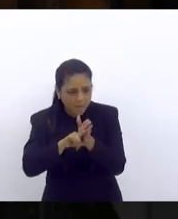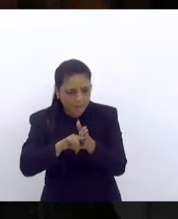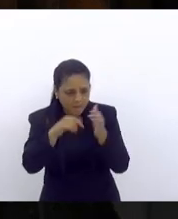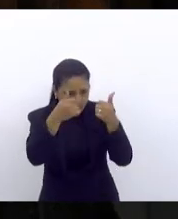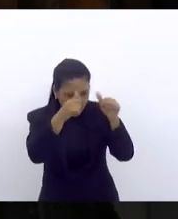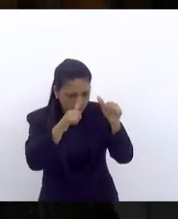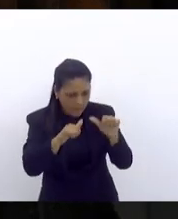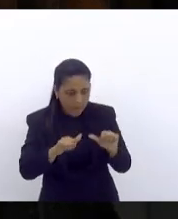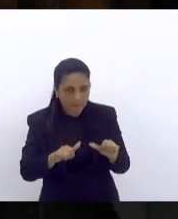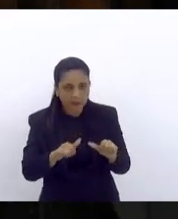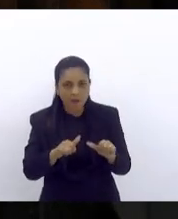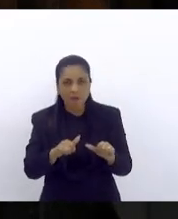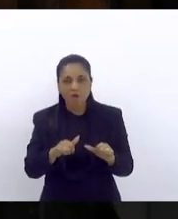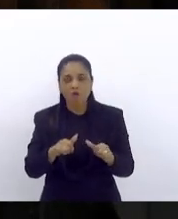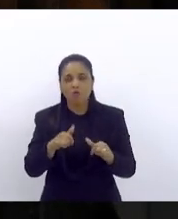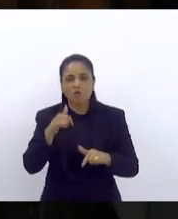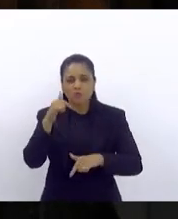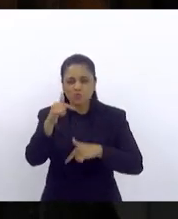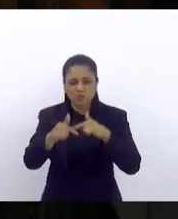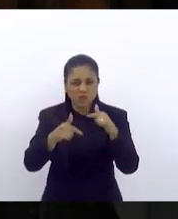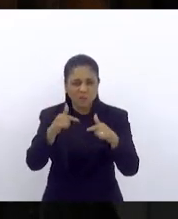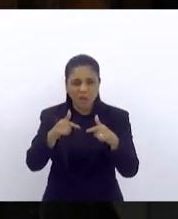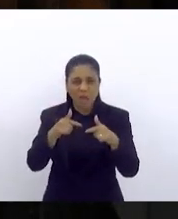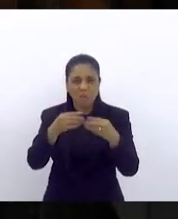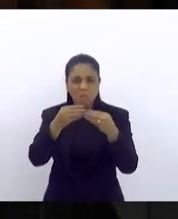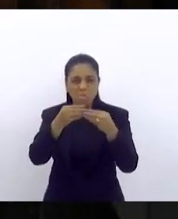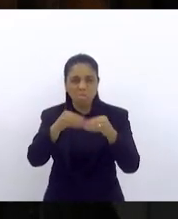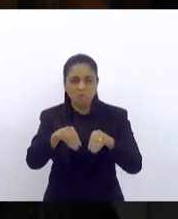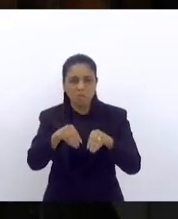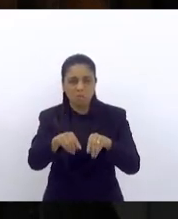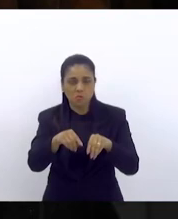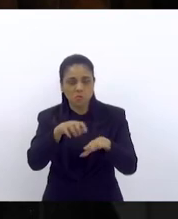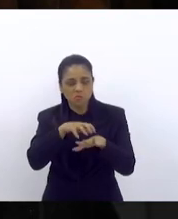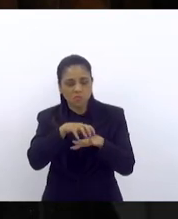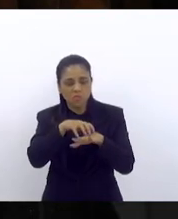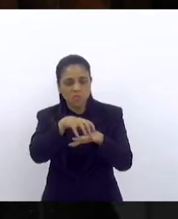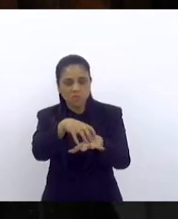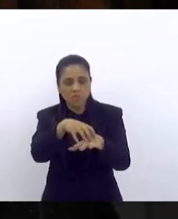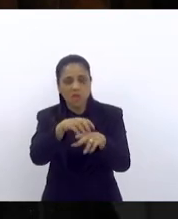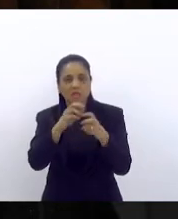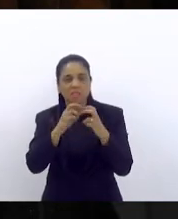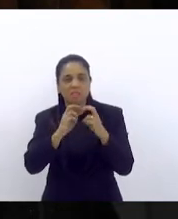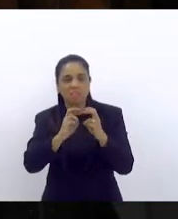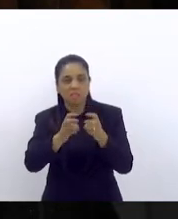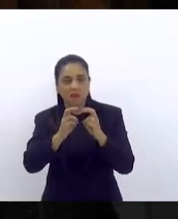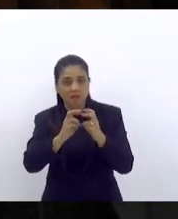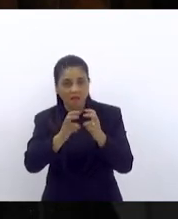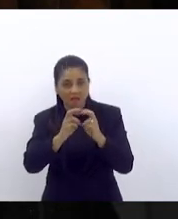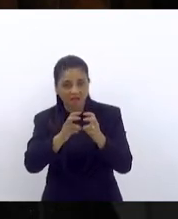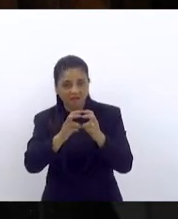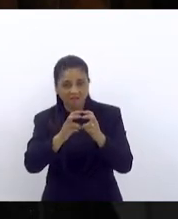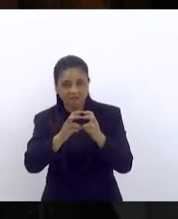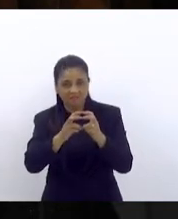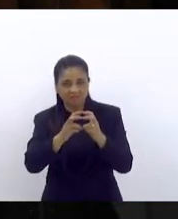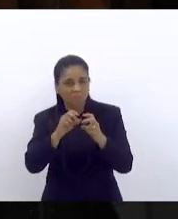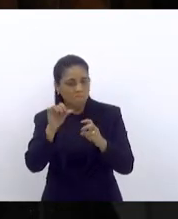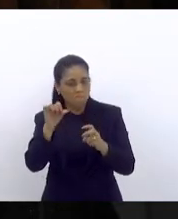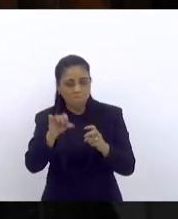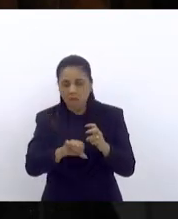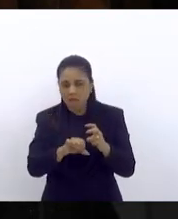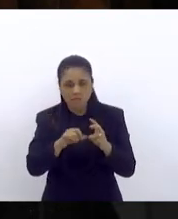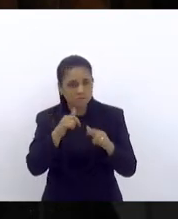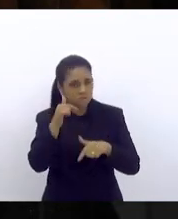péssimo serviço de transporte de trens que a supervia